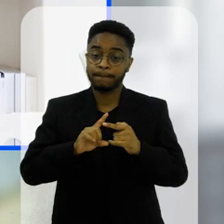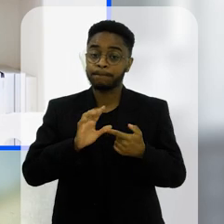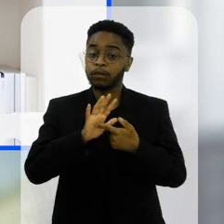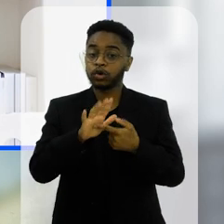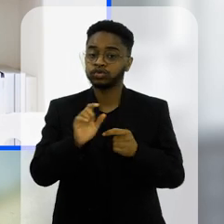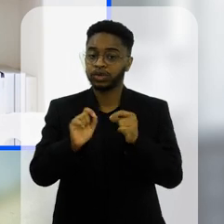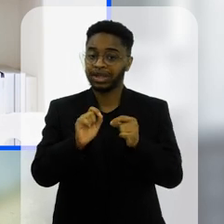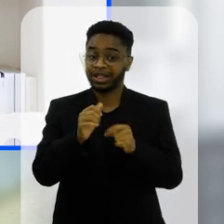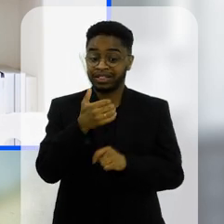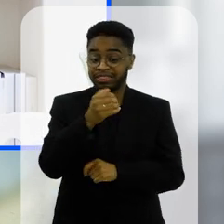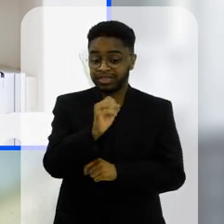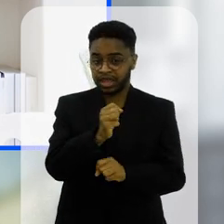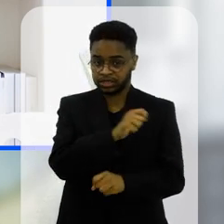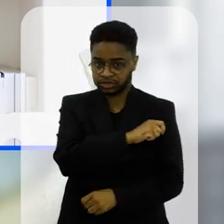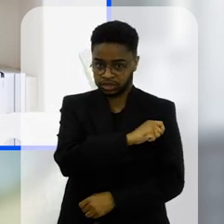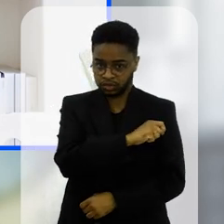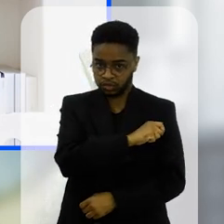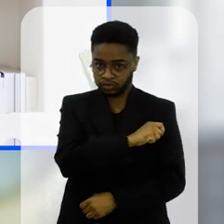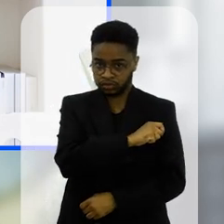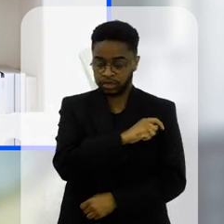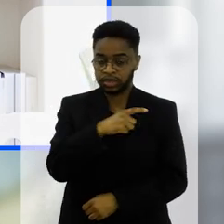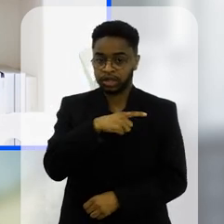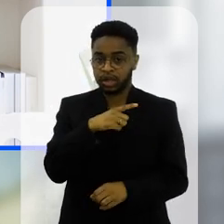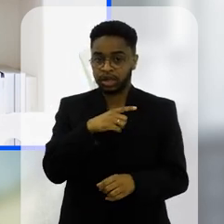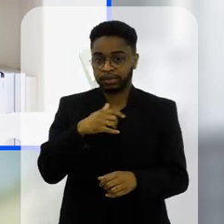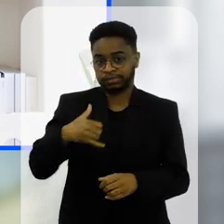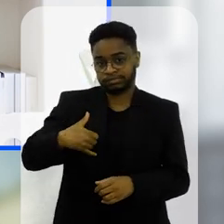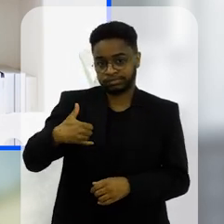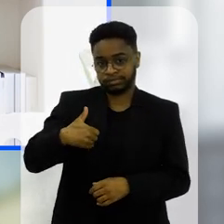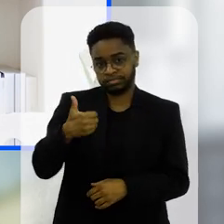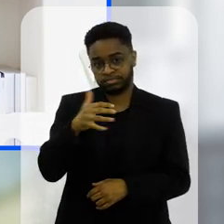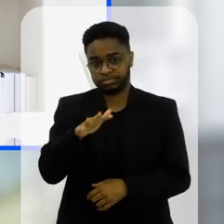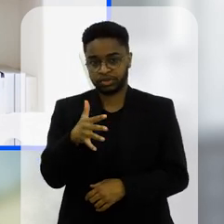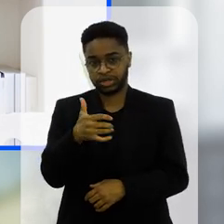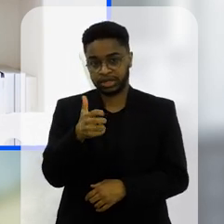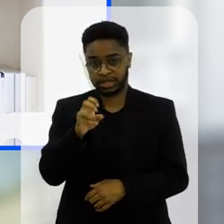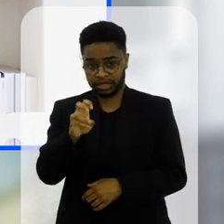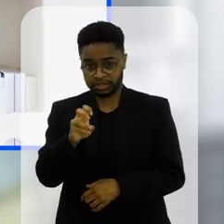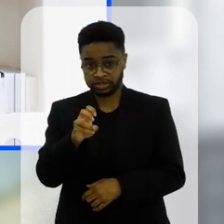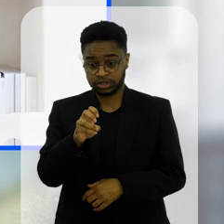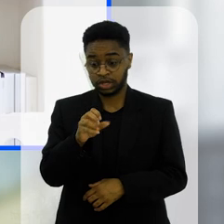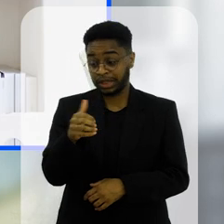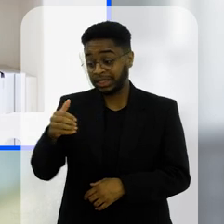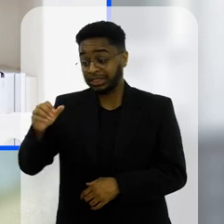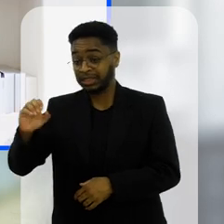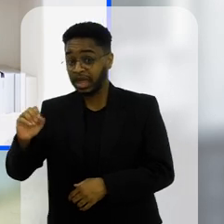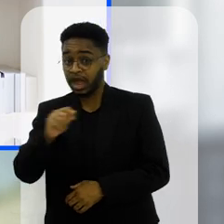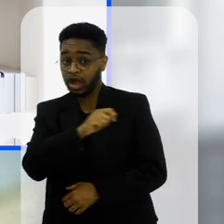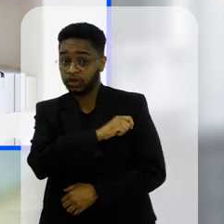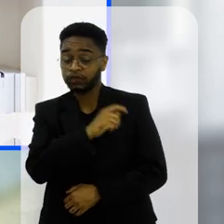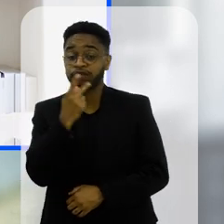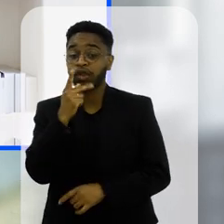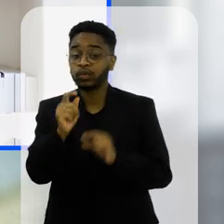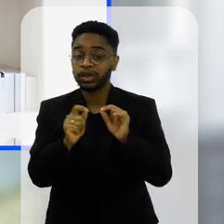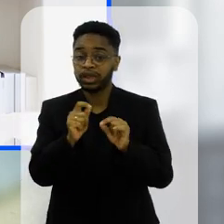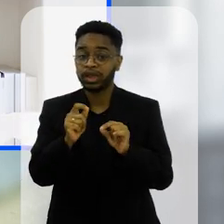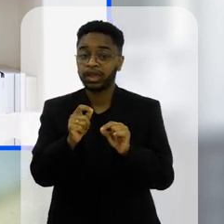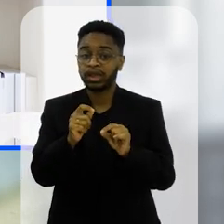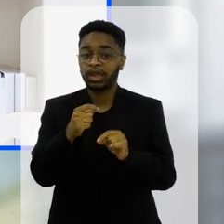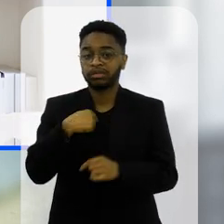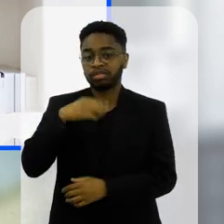10 alunos brasileiros aí adolescentes na faixa dos 15 anos você vê 8 em cada 10 dizem que se